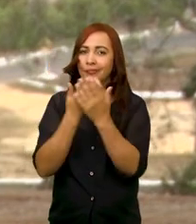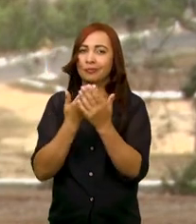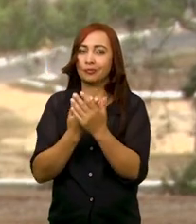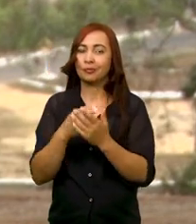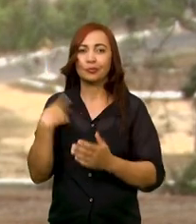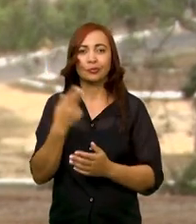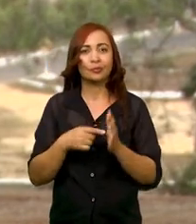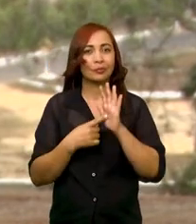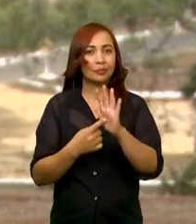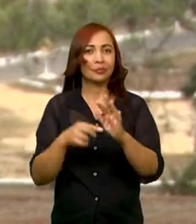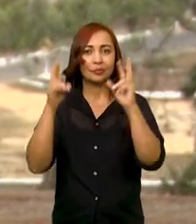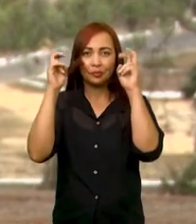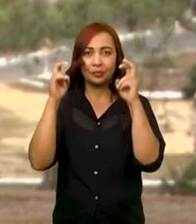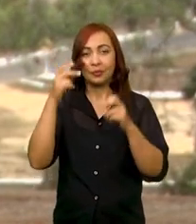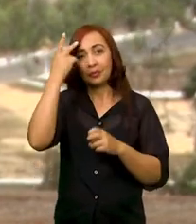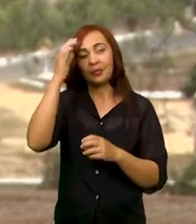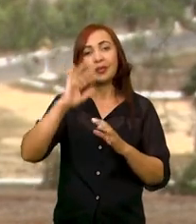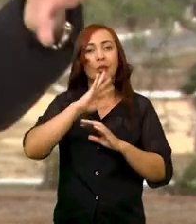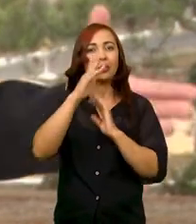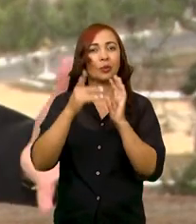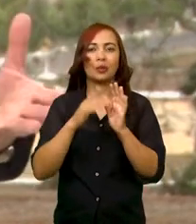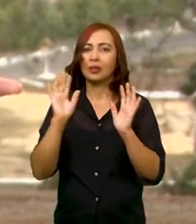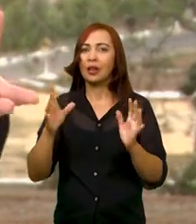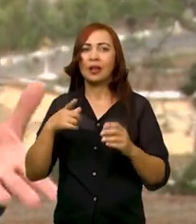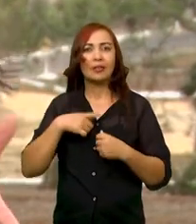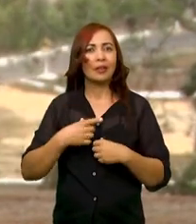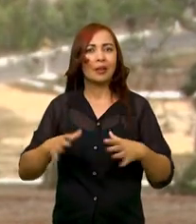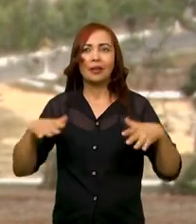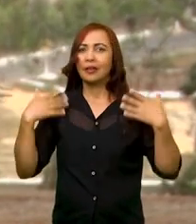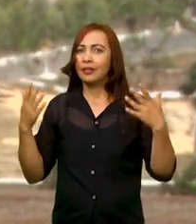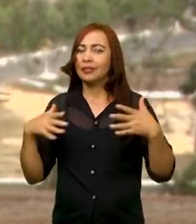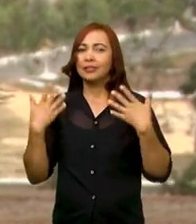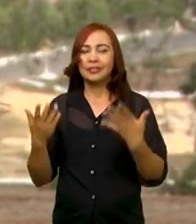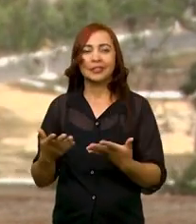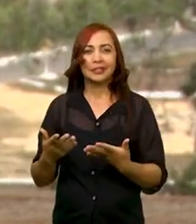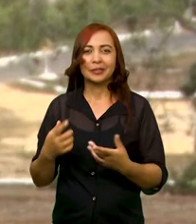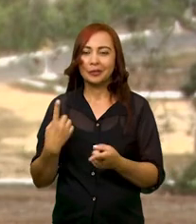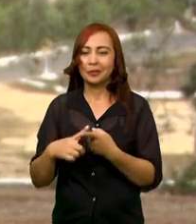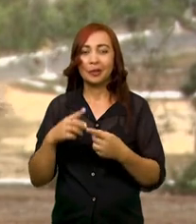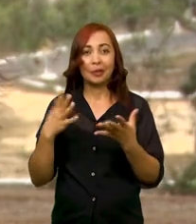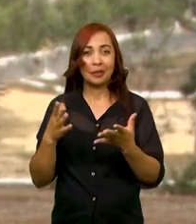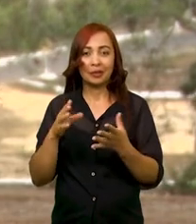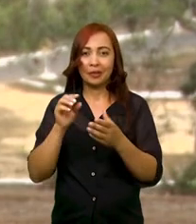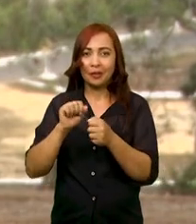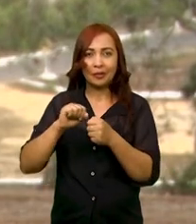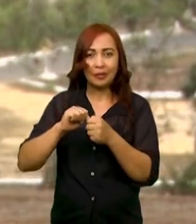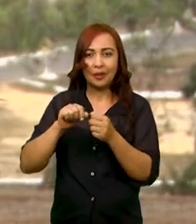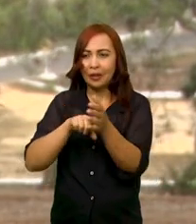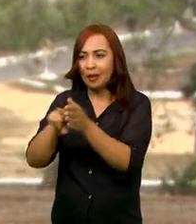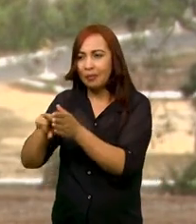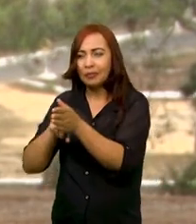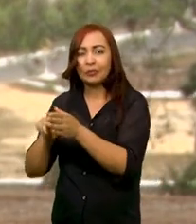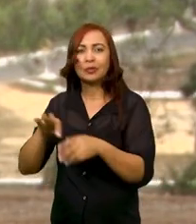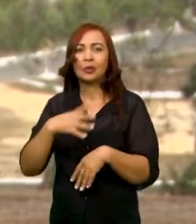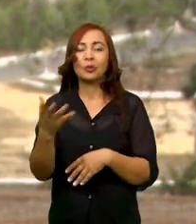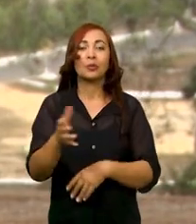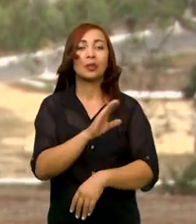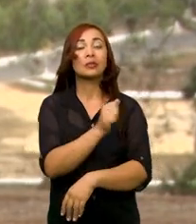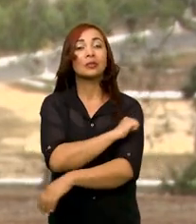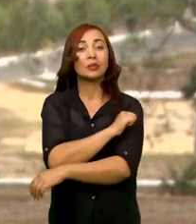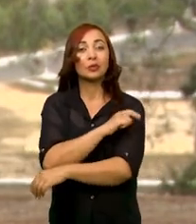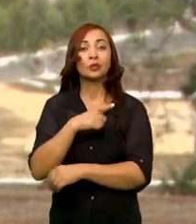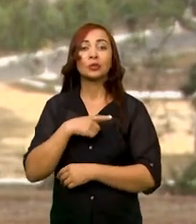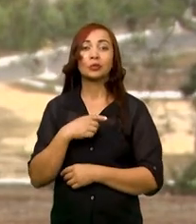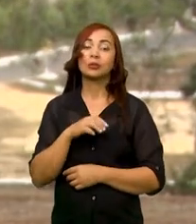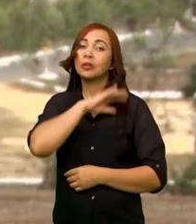todos e eles já ficaram animados, até porque quando a gente fez um levantamento de quantos estudantes tinham animais de estimação, cerca